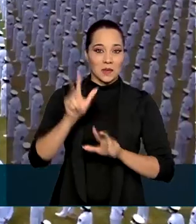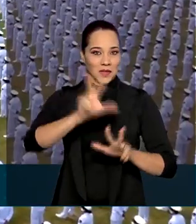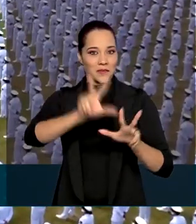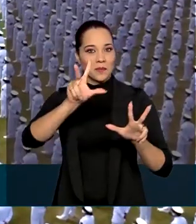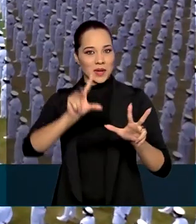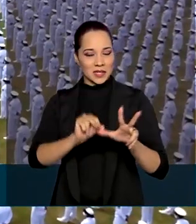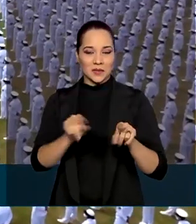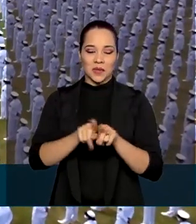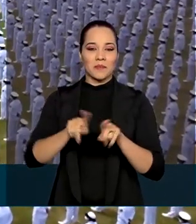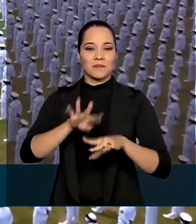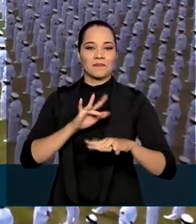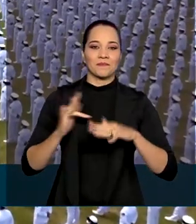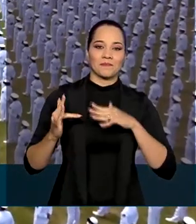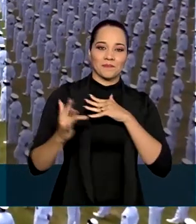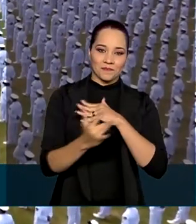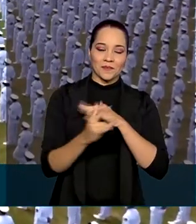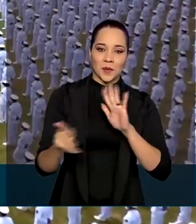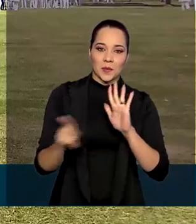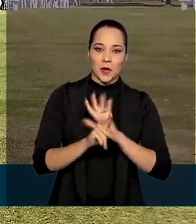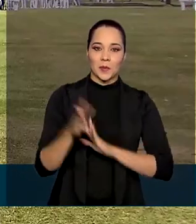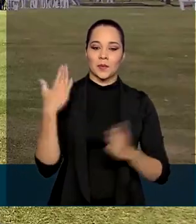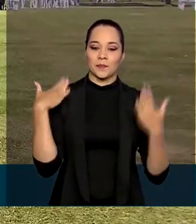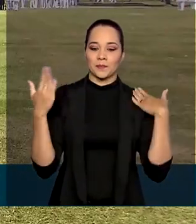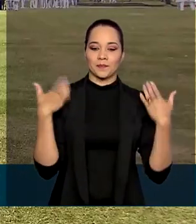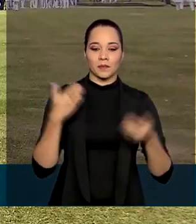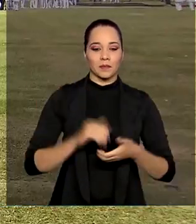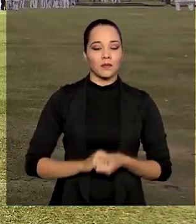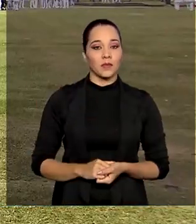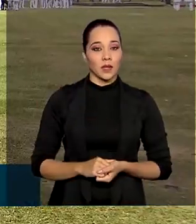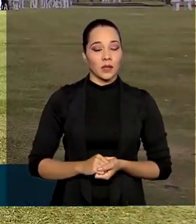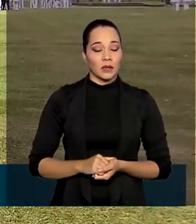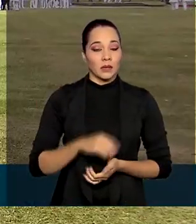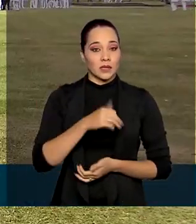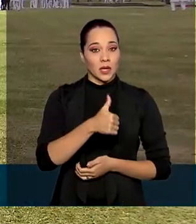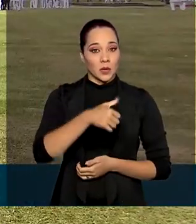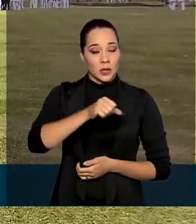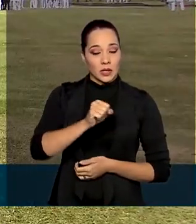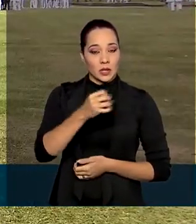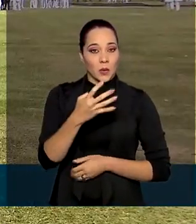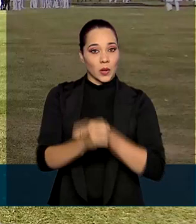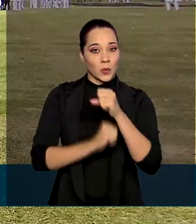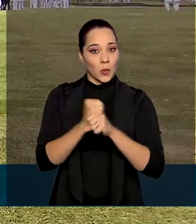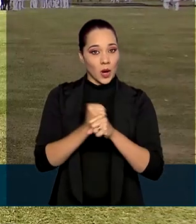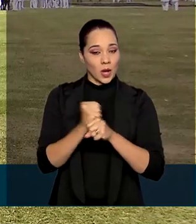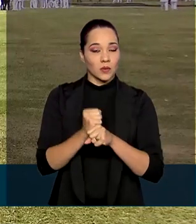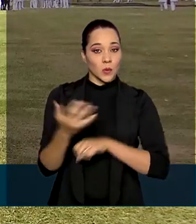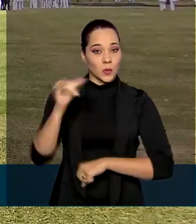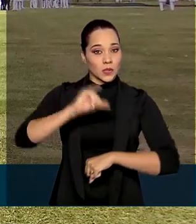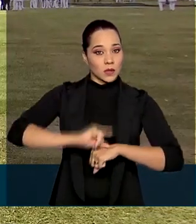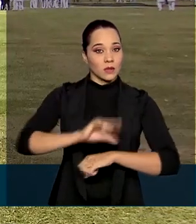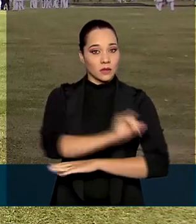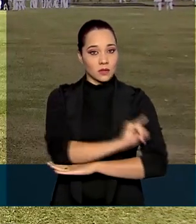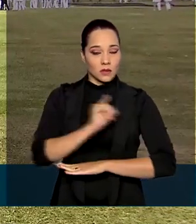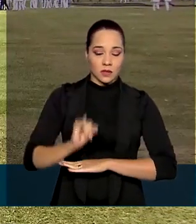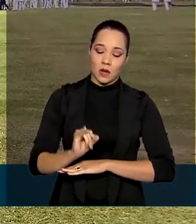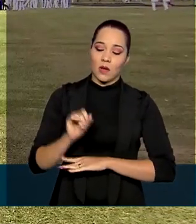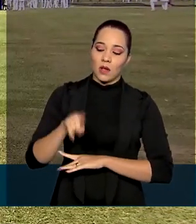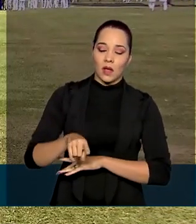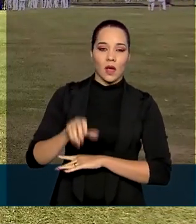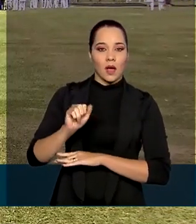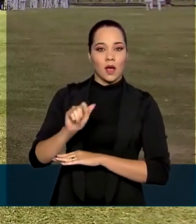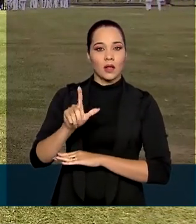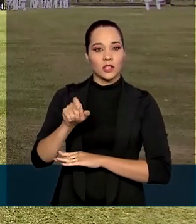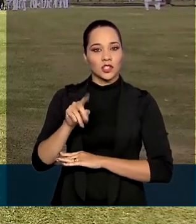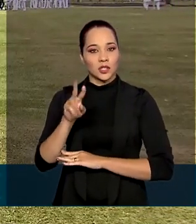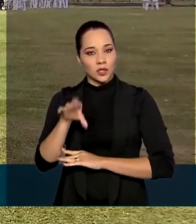Brasil e nas redes sociais da Marinha. Com 184 anos de existência, o Centro de Instrução Almirante Alexandrino